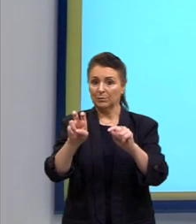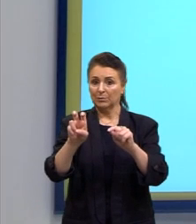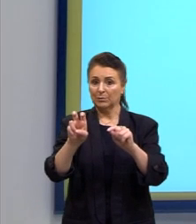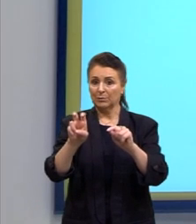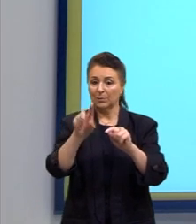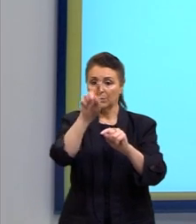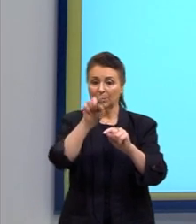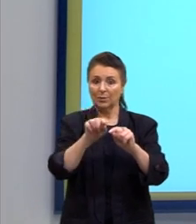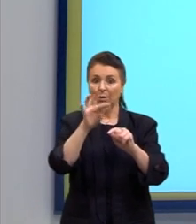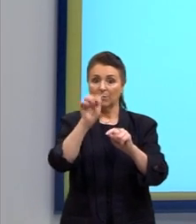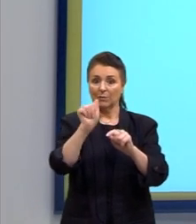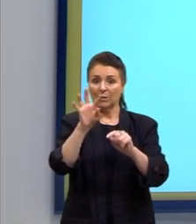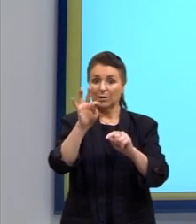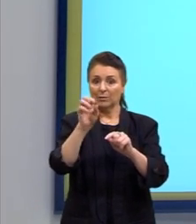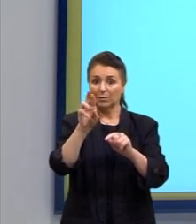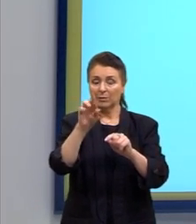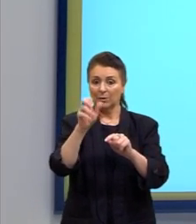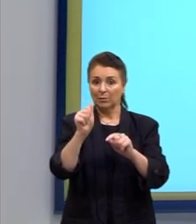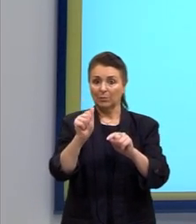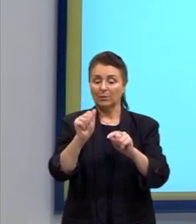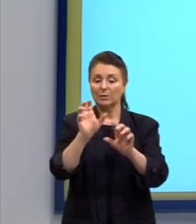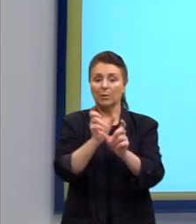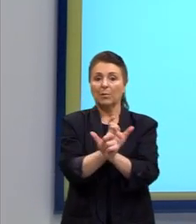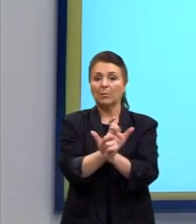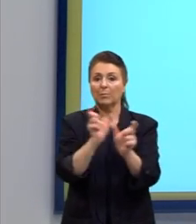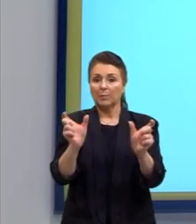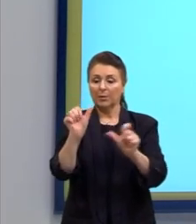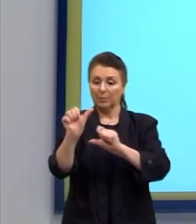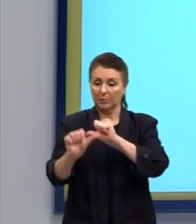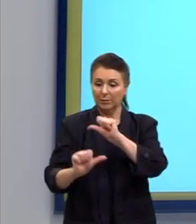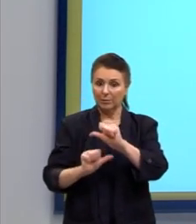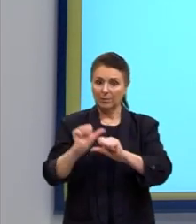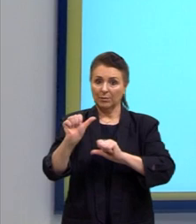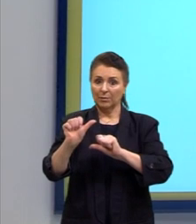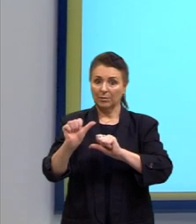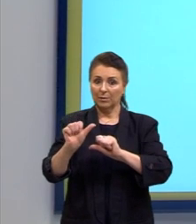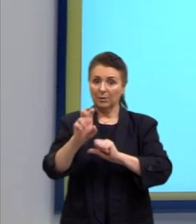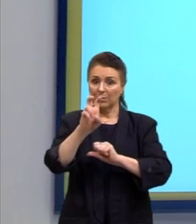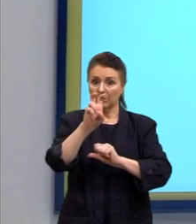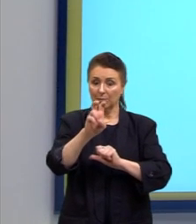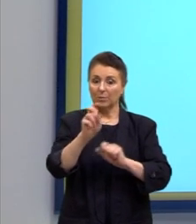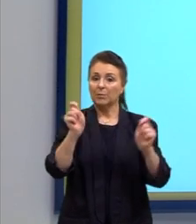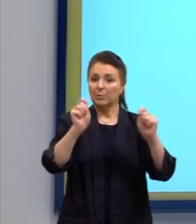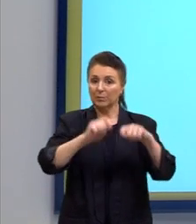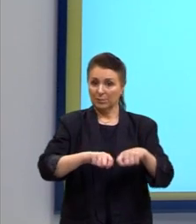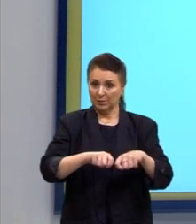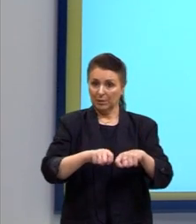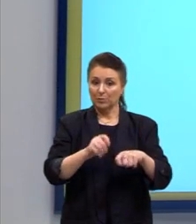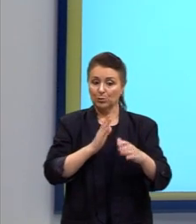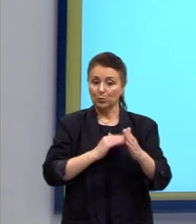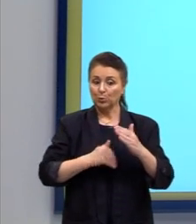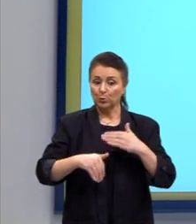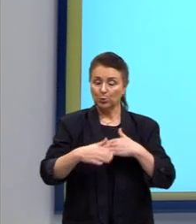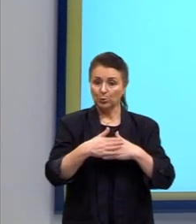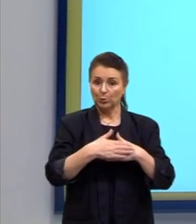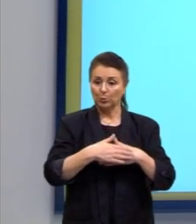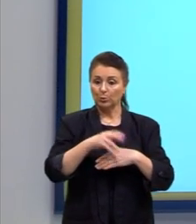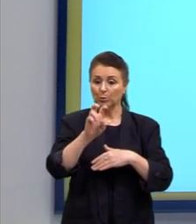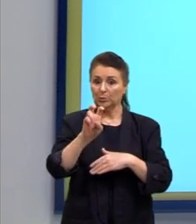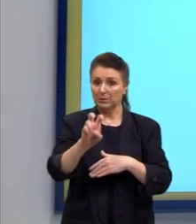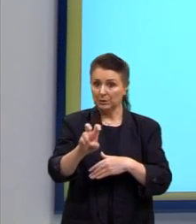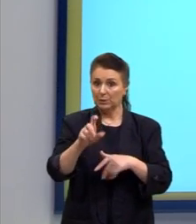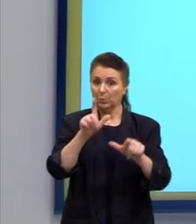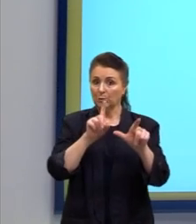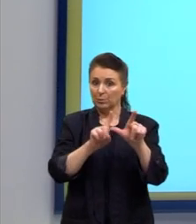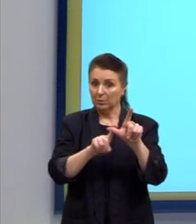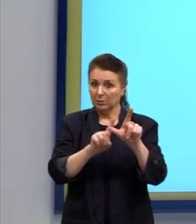é do que uma permutação. Eu tenho cinco possibilidades totais para cinco letras,